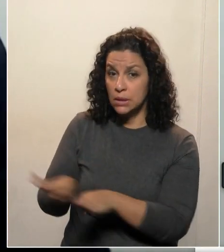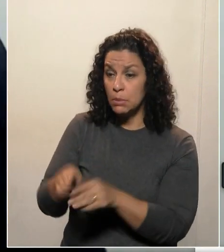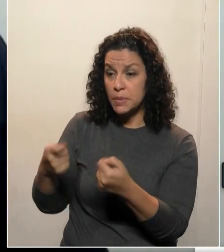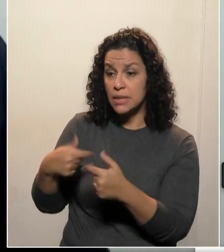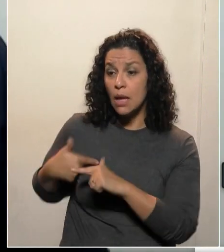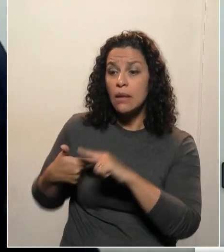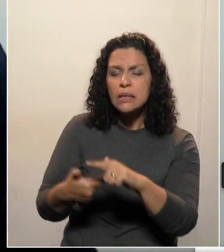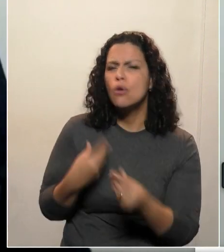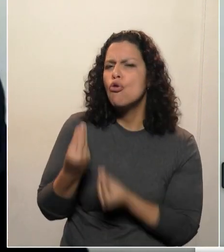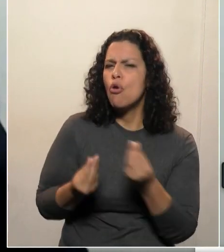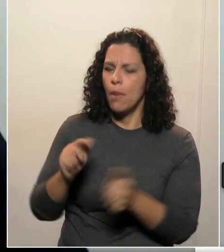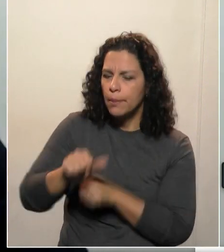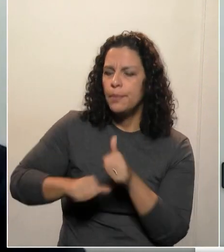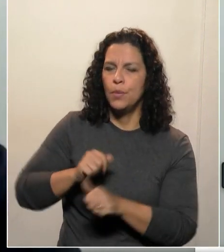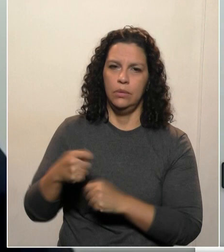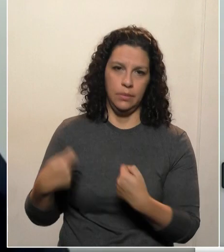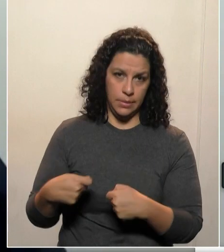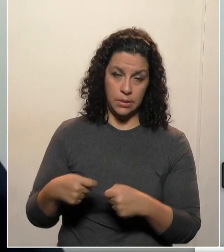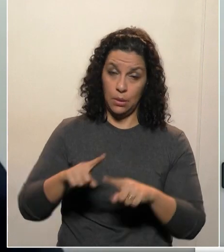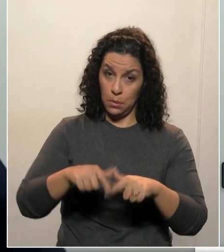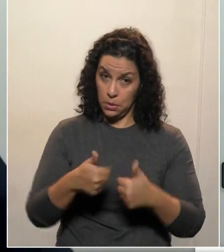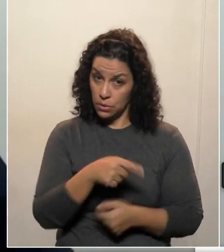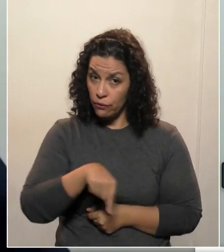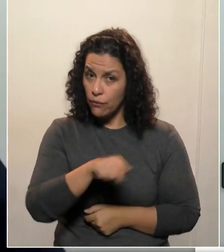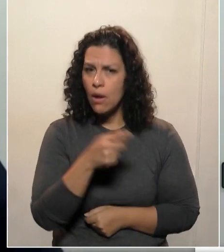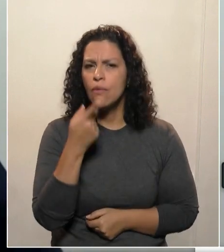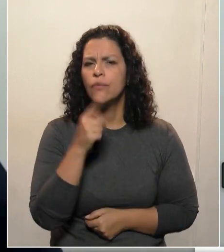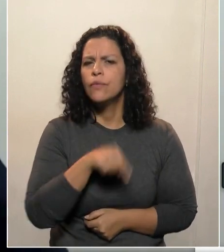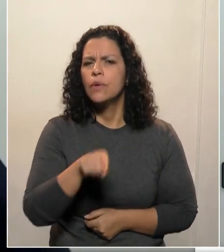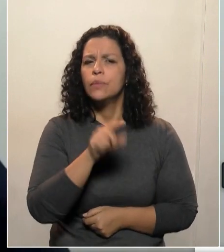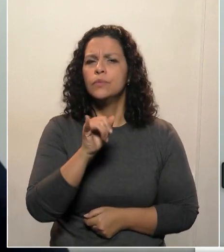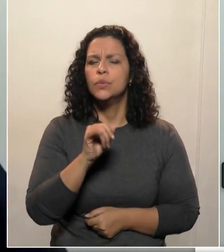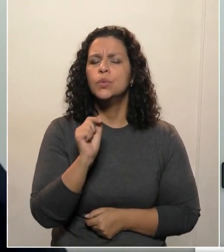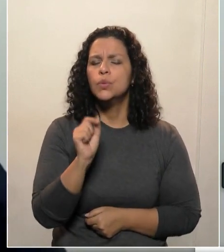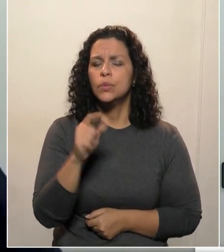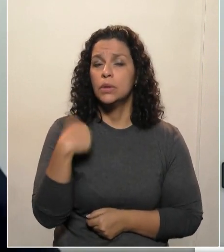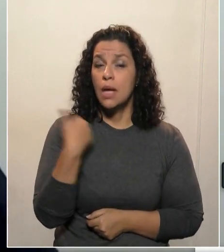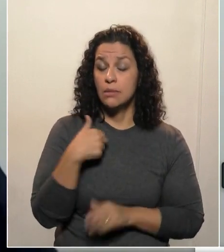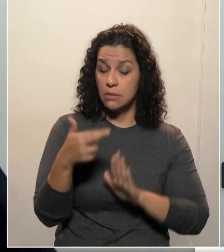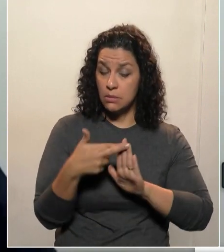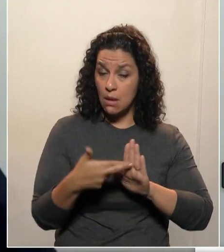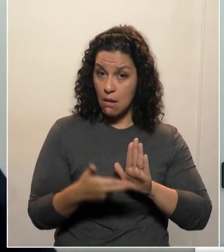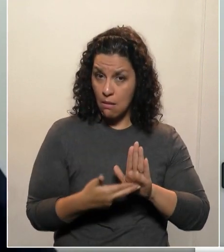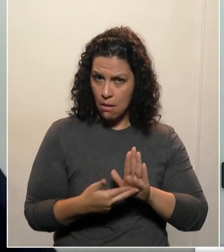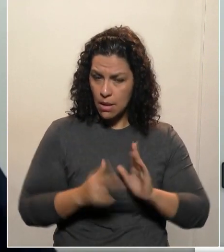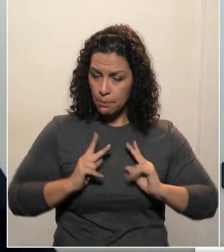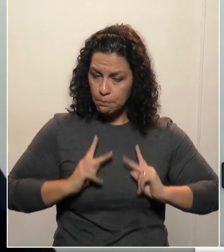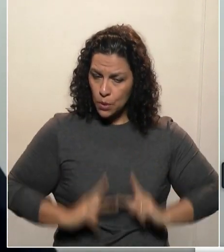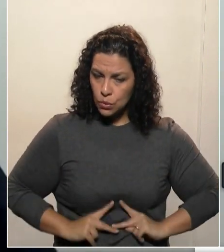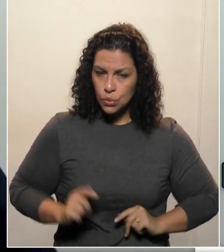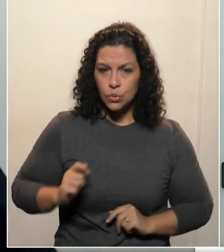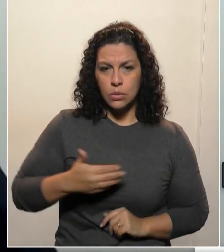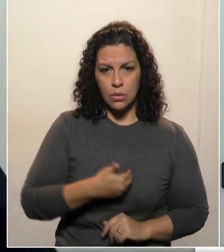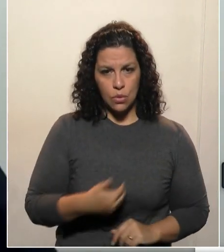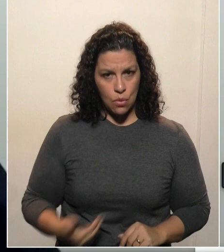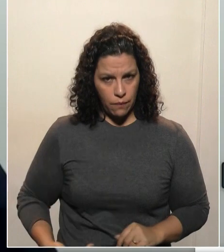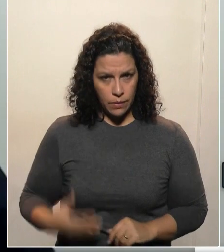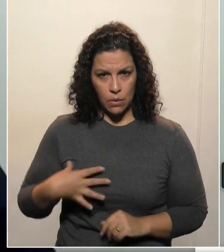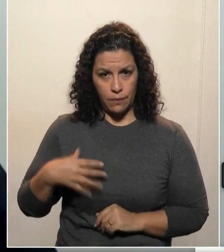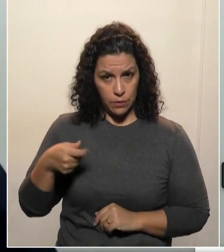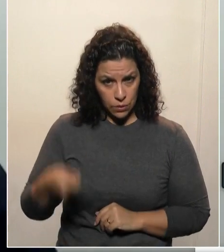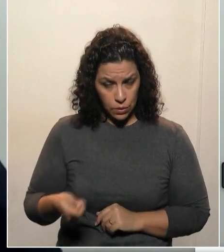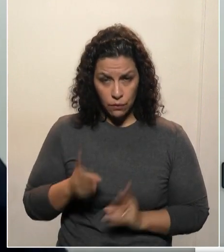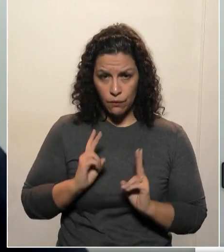conservadorismo. E quero garantir para vocês que essas medidas, essa postura do governador vai seguir dessa forma.